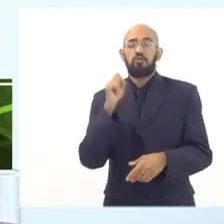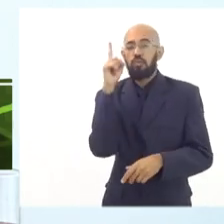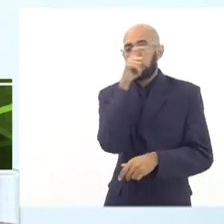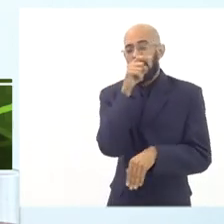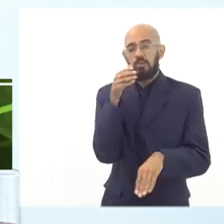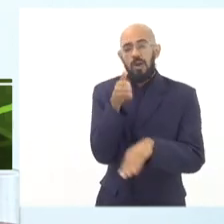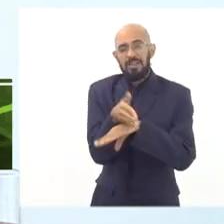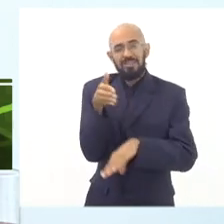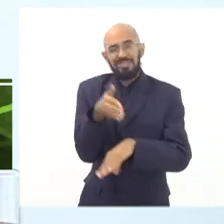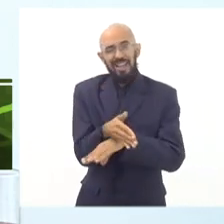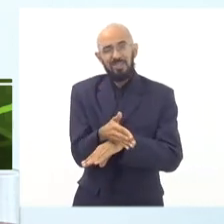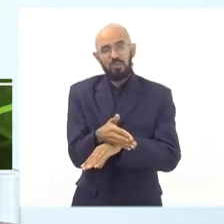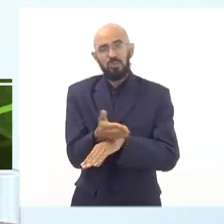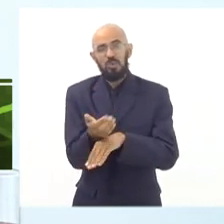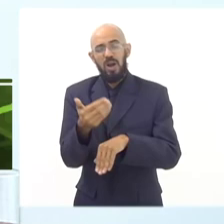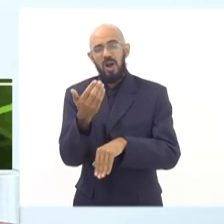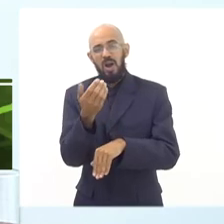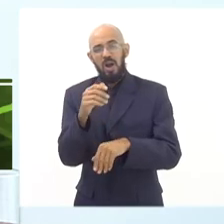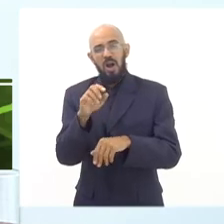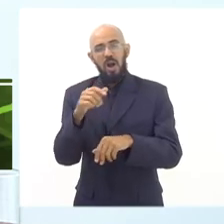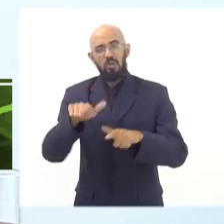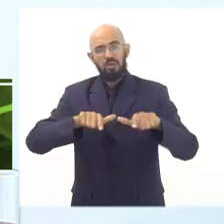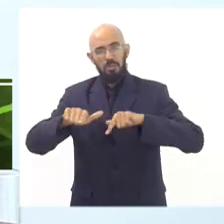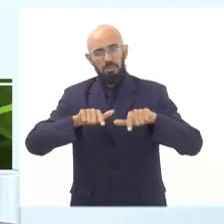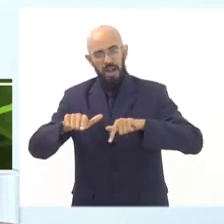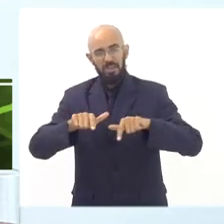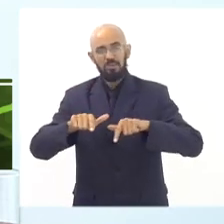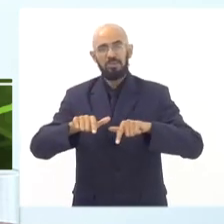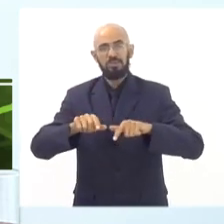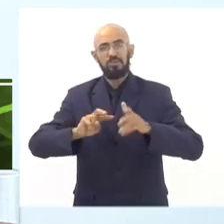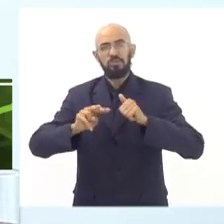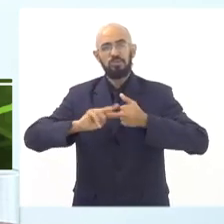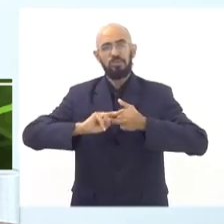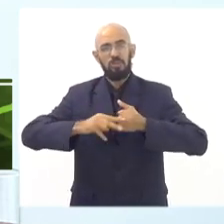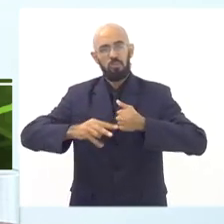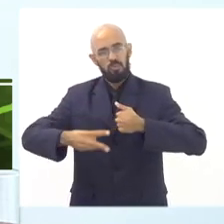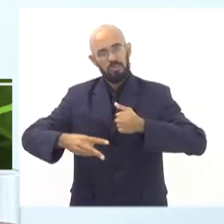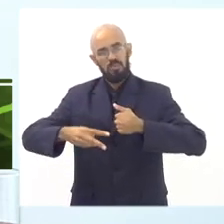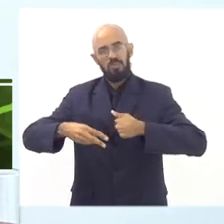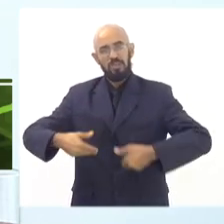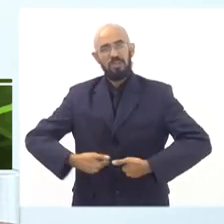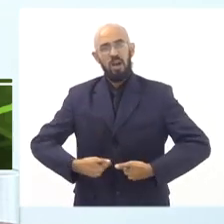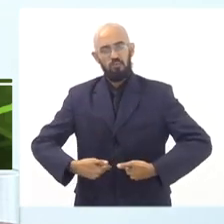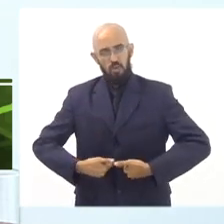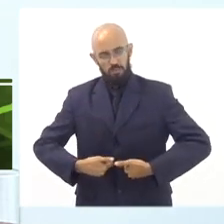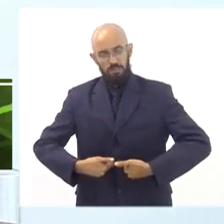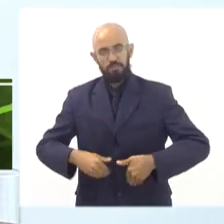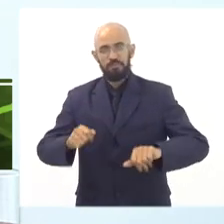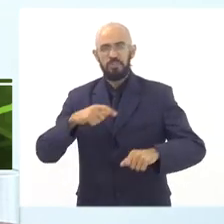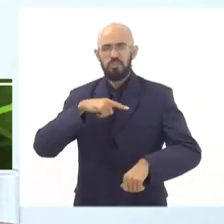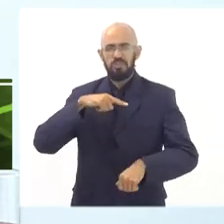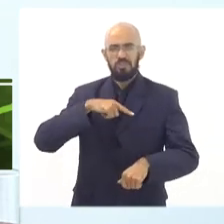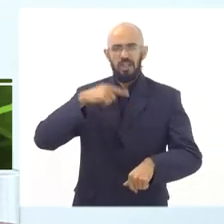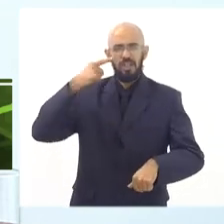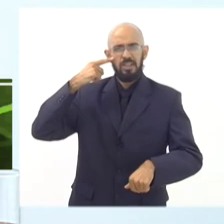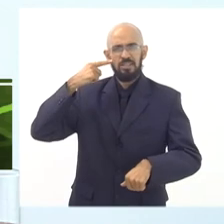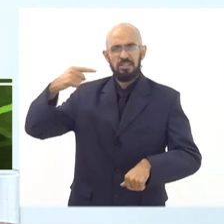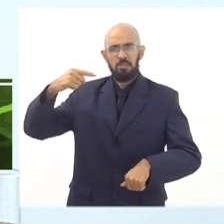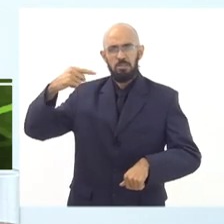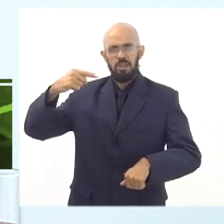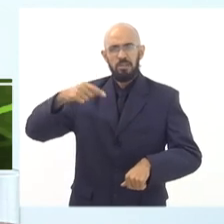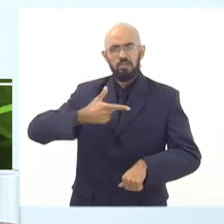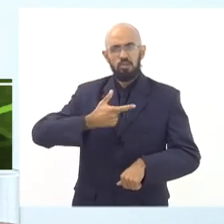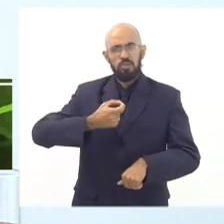alimentação se reflete no âmbito da escola. A gente, nessas primeiras semanas letivas de 2022,